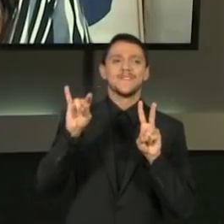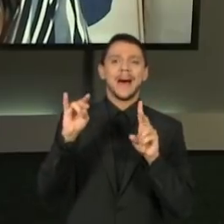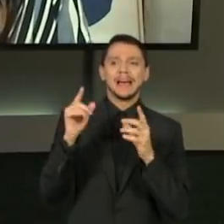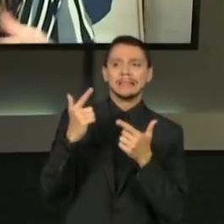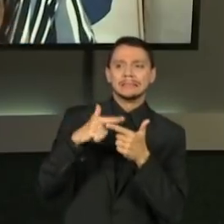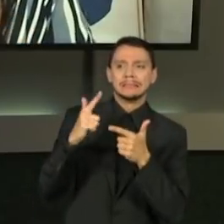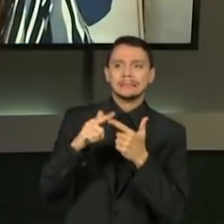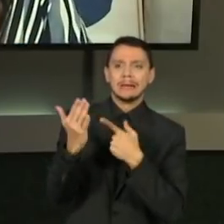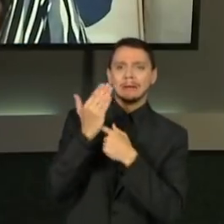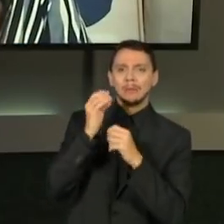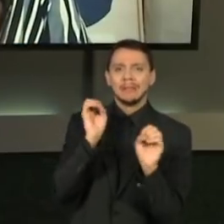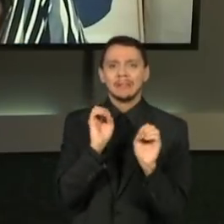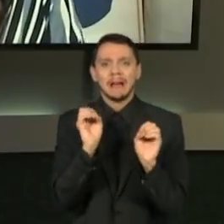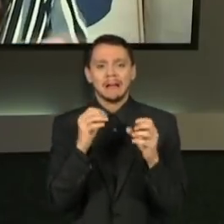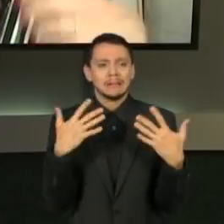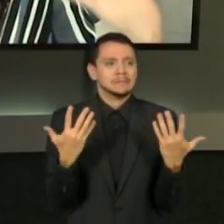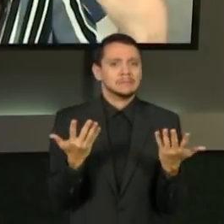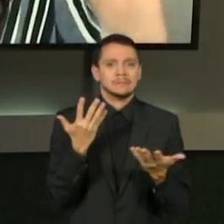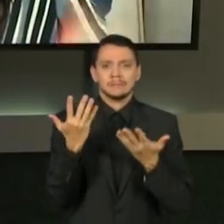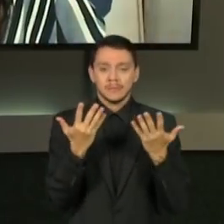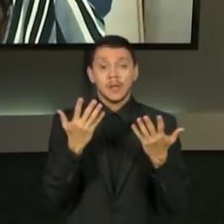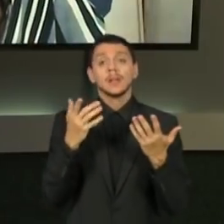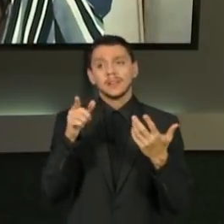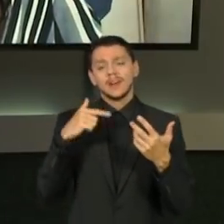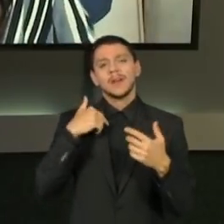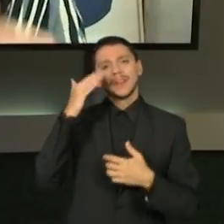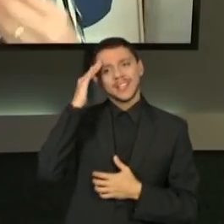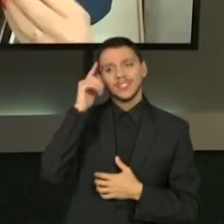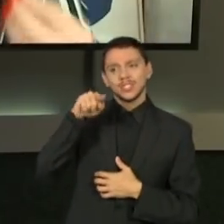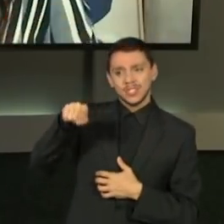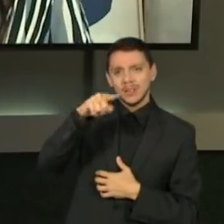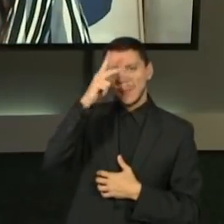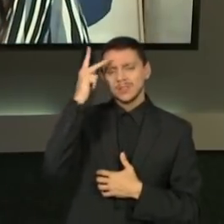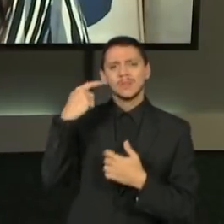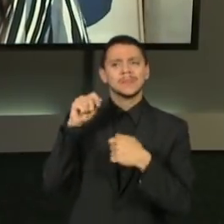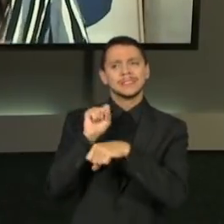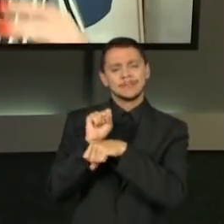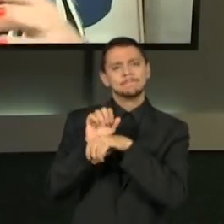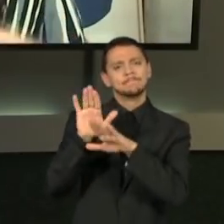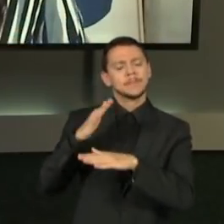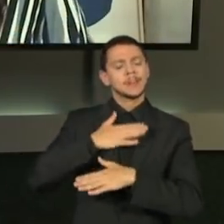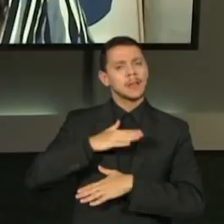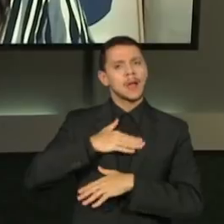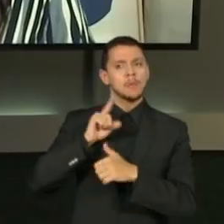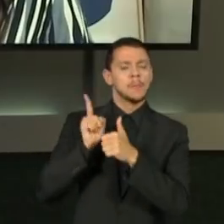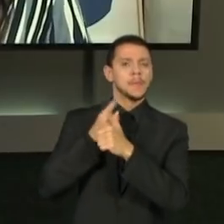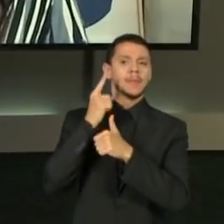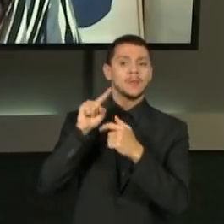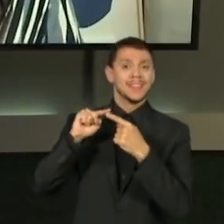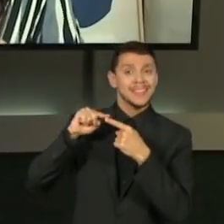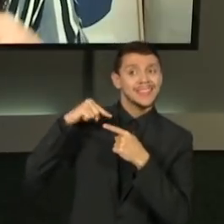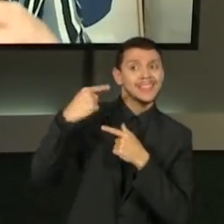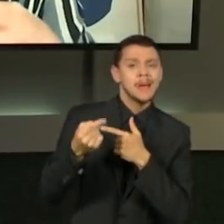tempo e foi isso que eu fiz. Eu voltei depois, com mais tempo, para conseguir